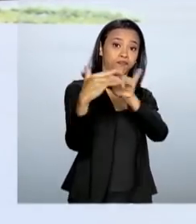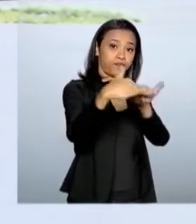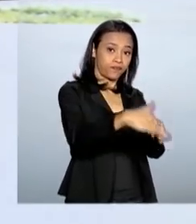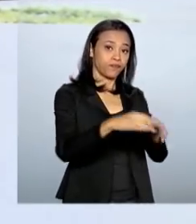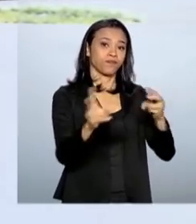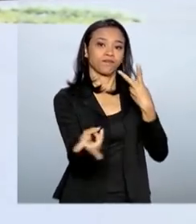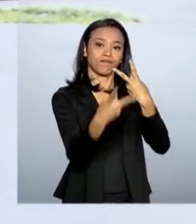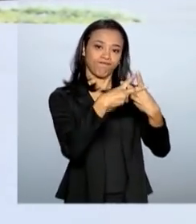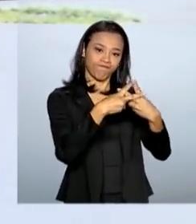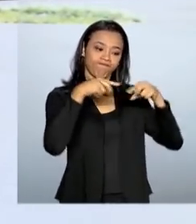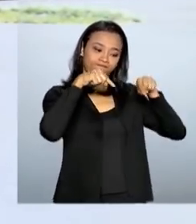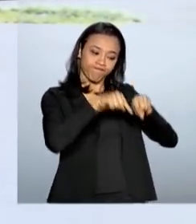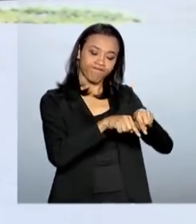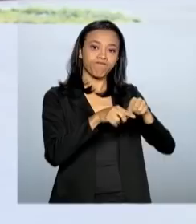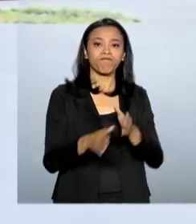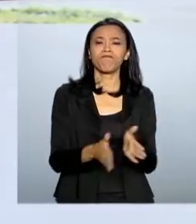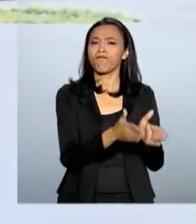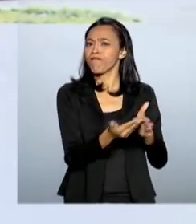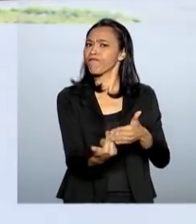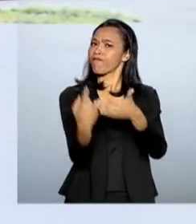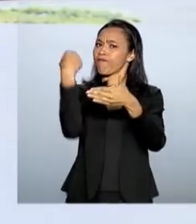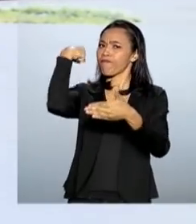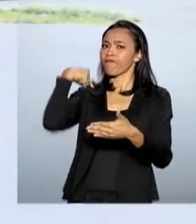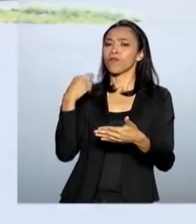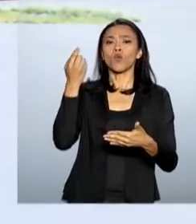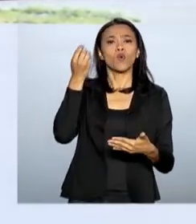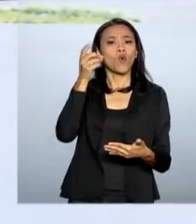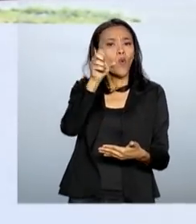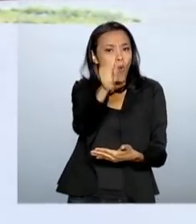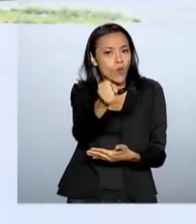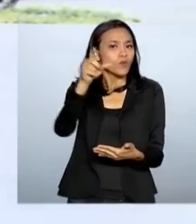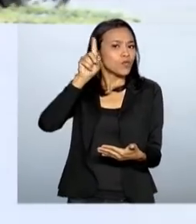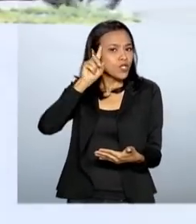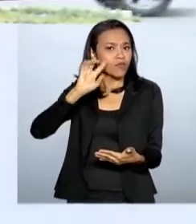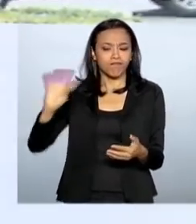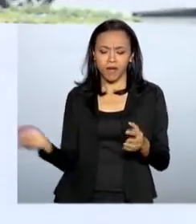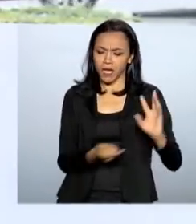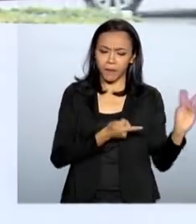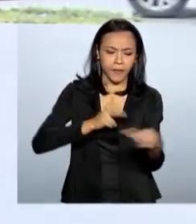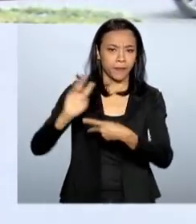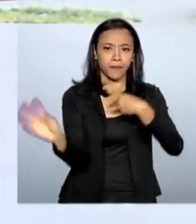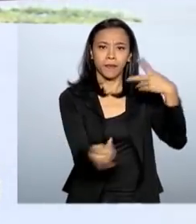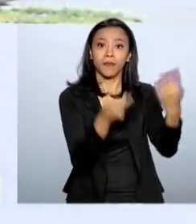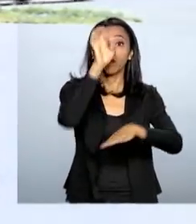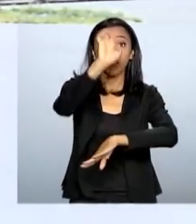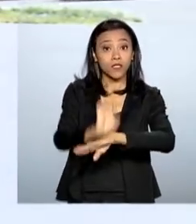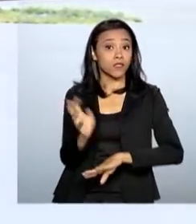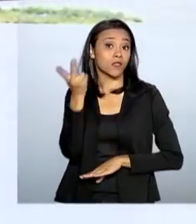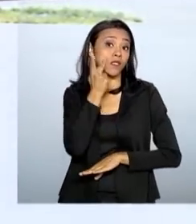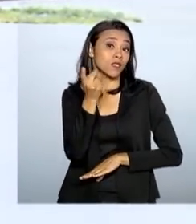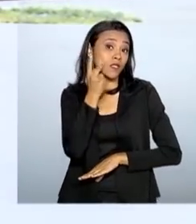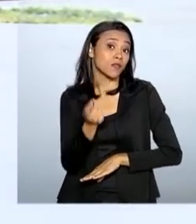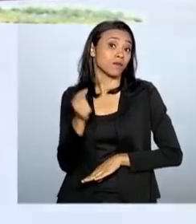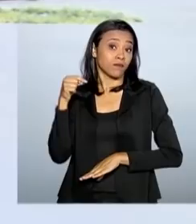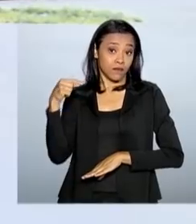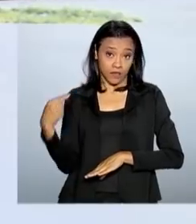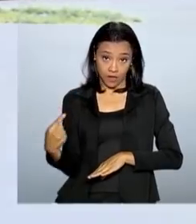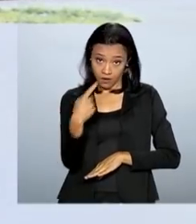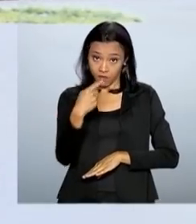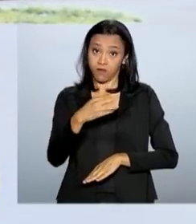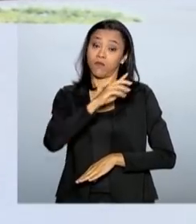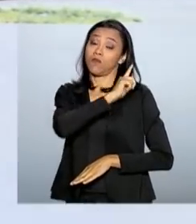Bem, há oito dias, uma série de autentados vem sendo registrada no Estado. O governo Camilo Santana